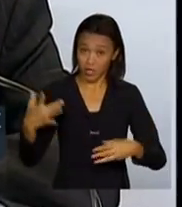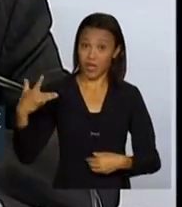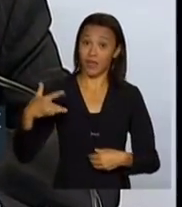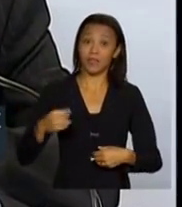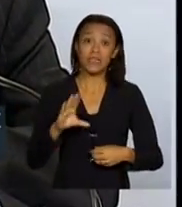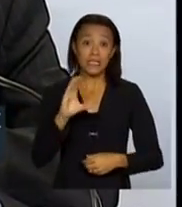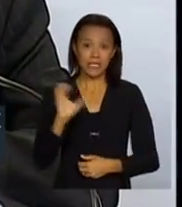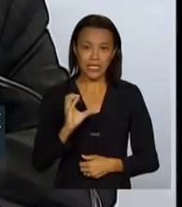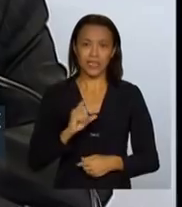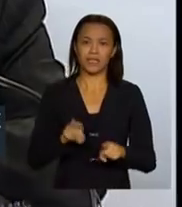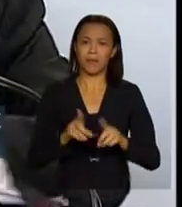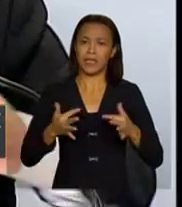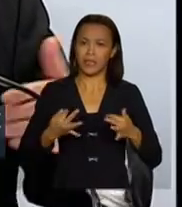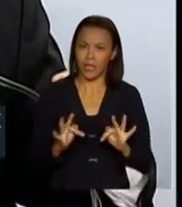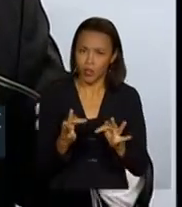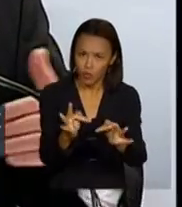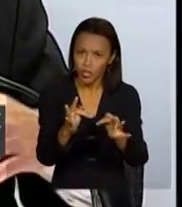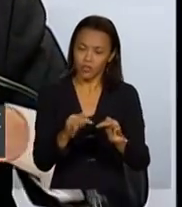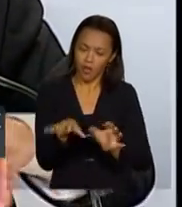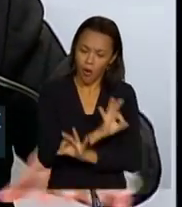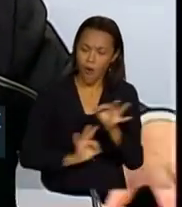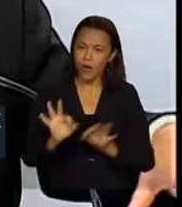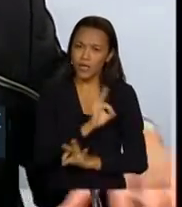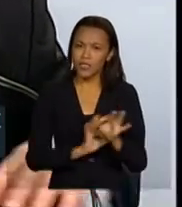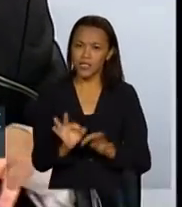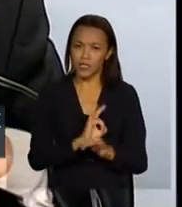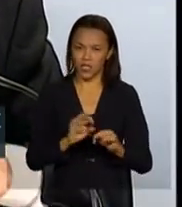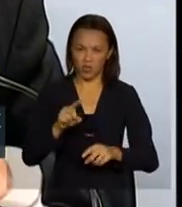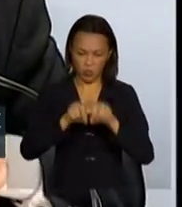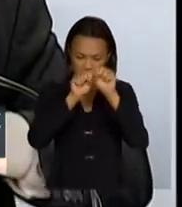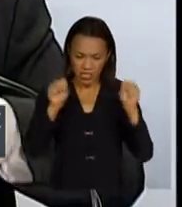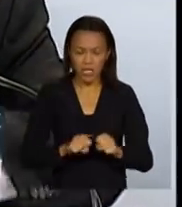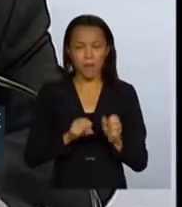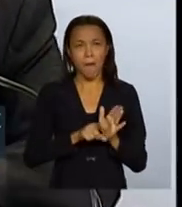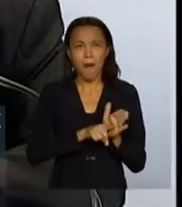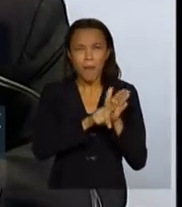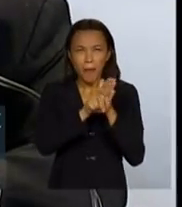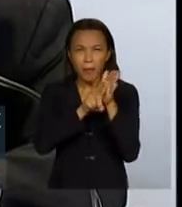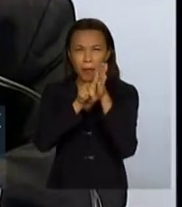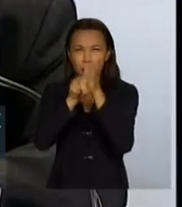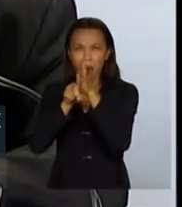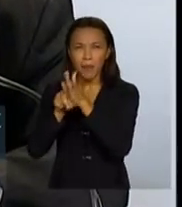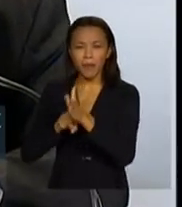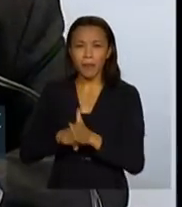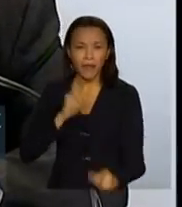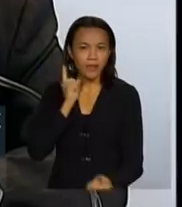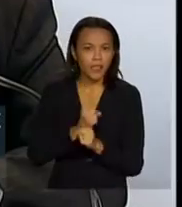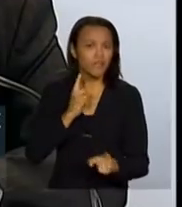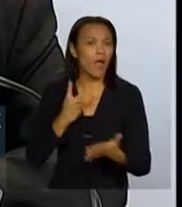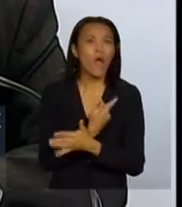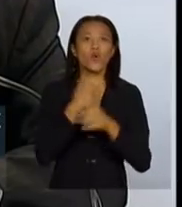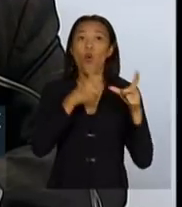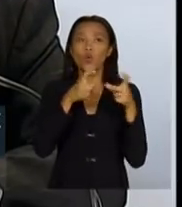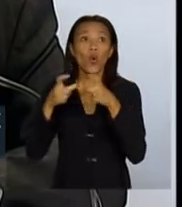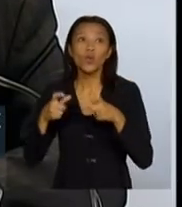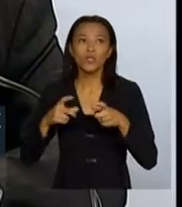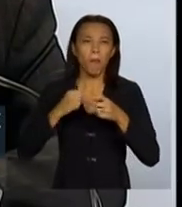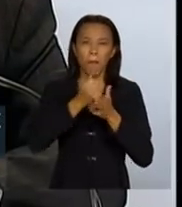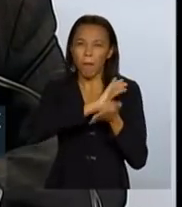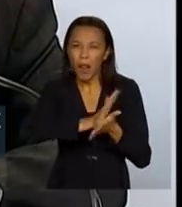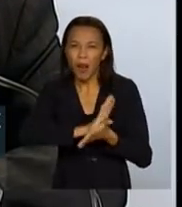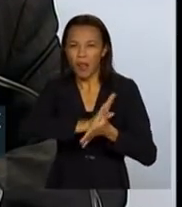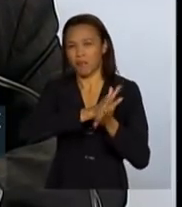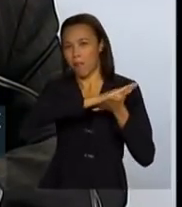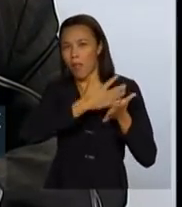está construindo toda uma rede de monitoramento ao nível nacional, com milhares de pontos, vamos dizer assim,